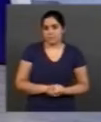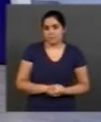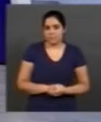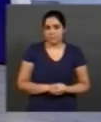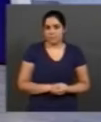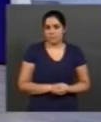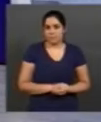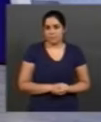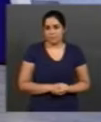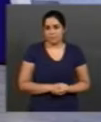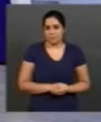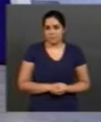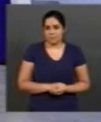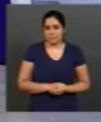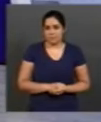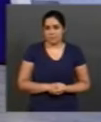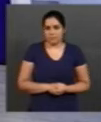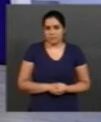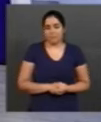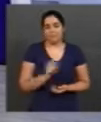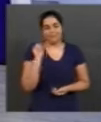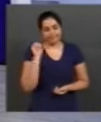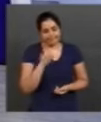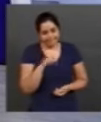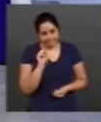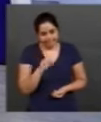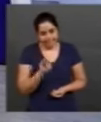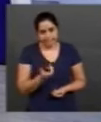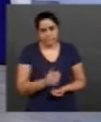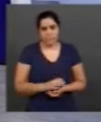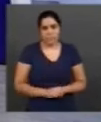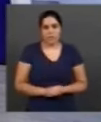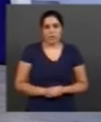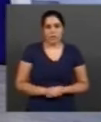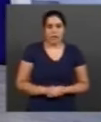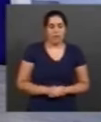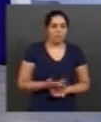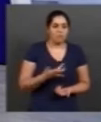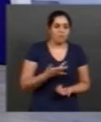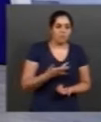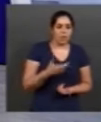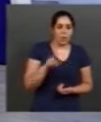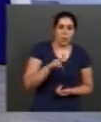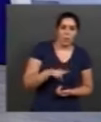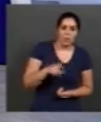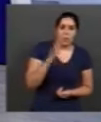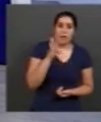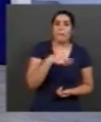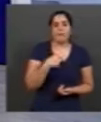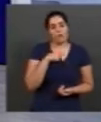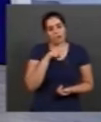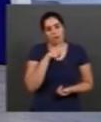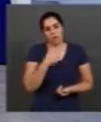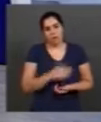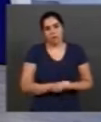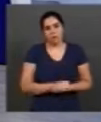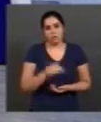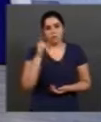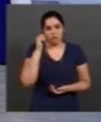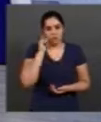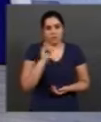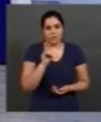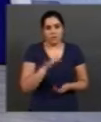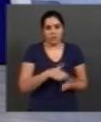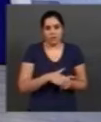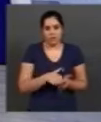Roberto. Certamente. É um mau uso da água também, né? Da mesma forma como a gente tenta evitar que aquela torneira fique pingando,